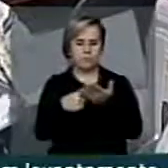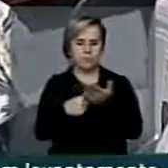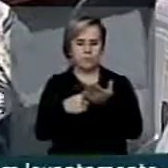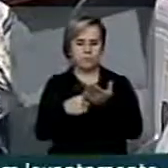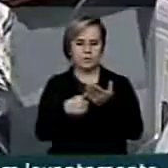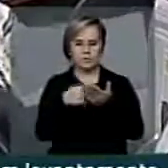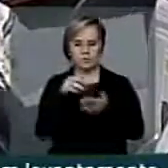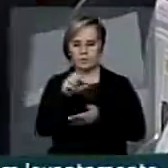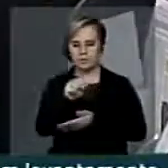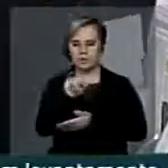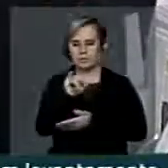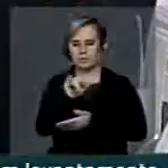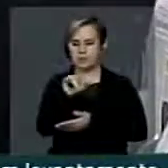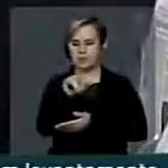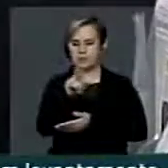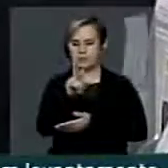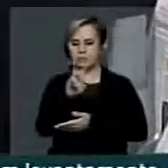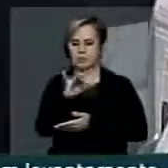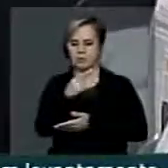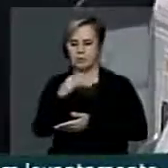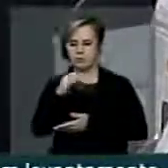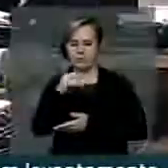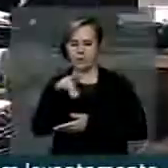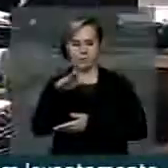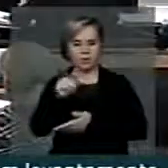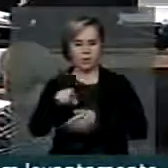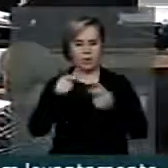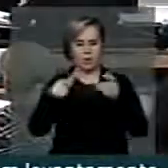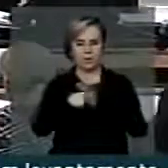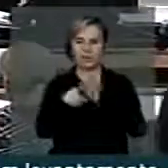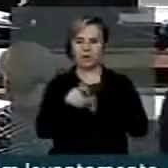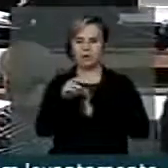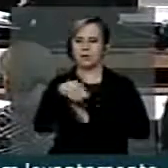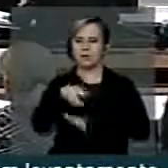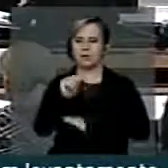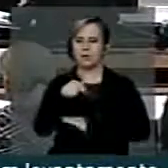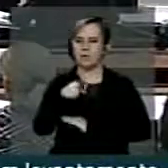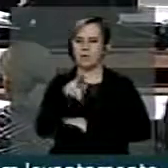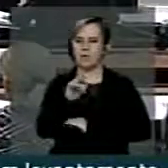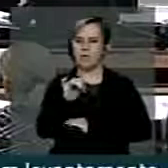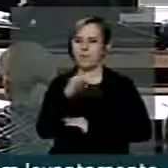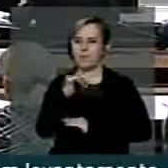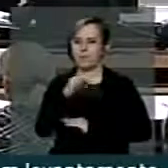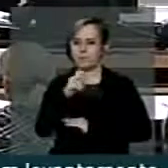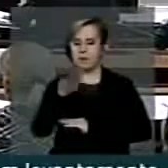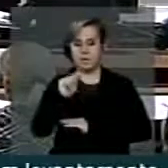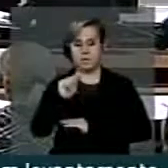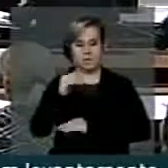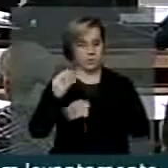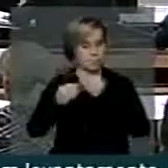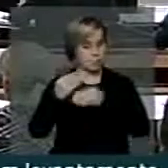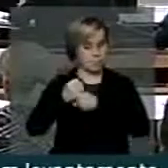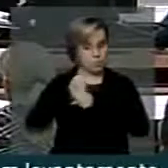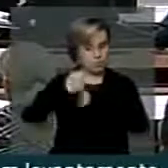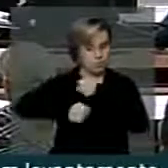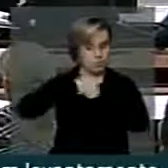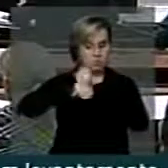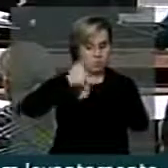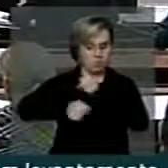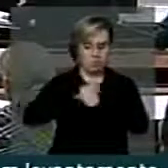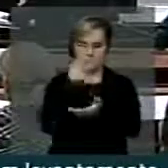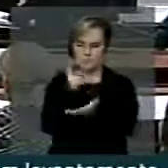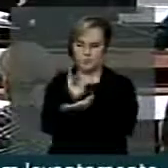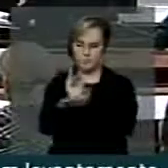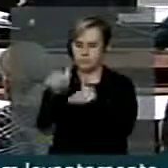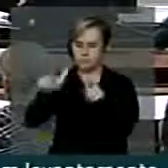todo de mangueirinhas. E como nos anos seguintes, essa mesma área